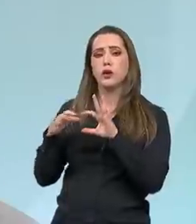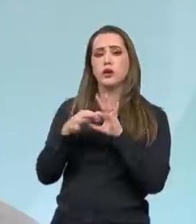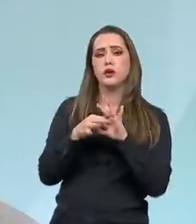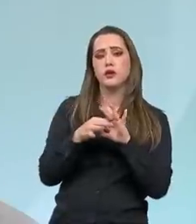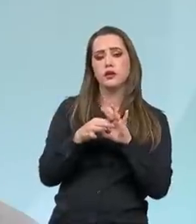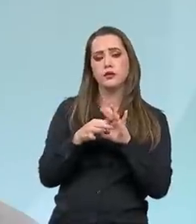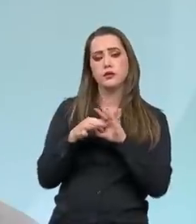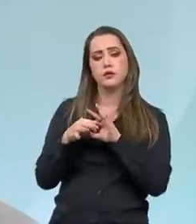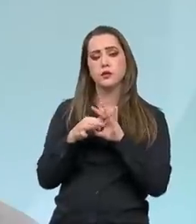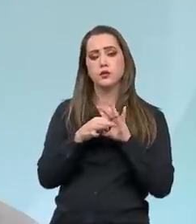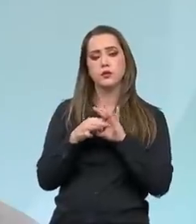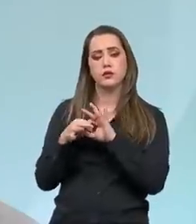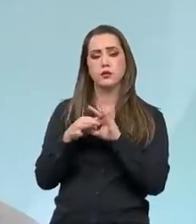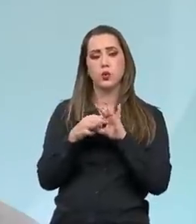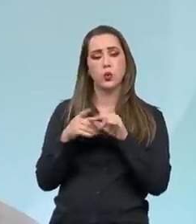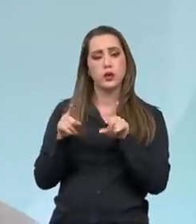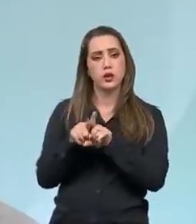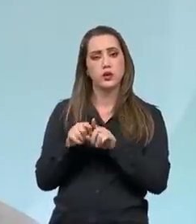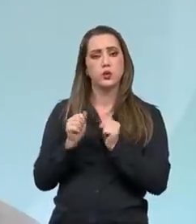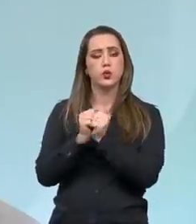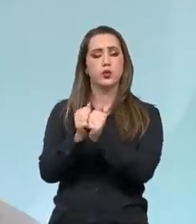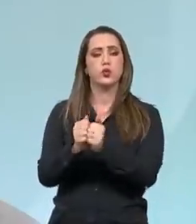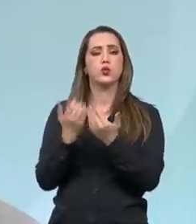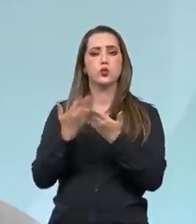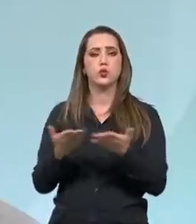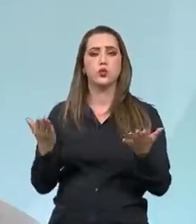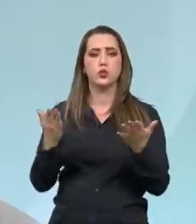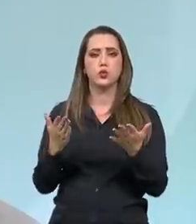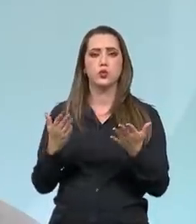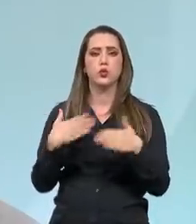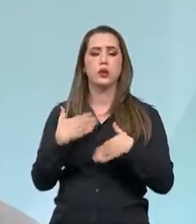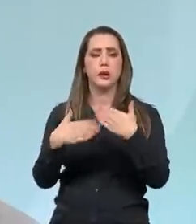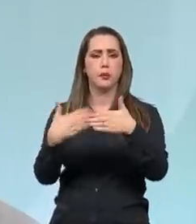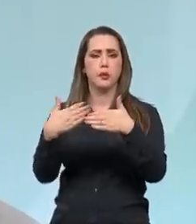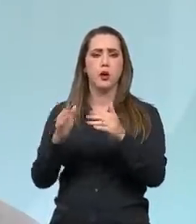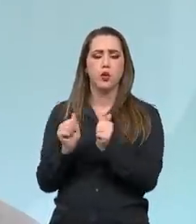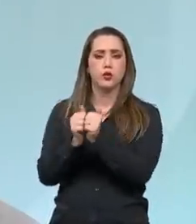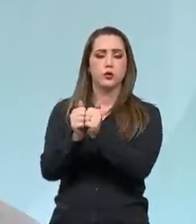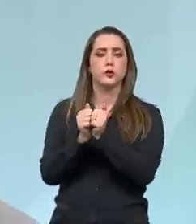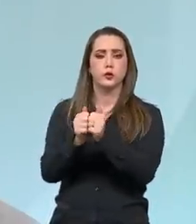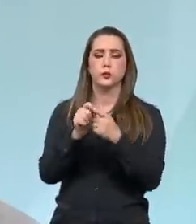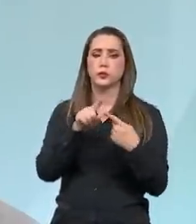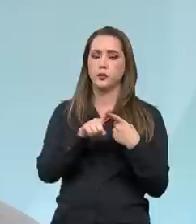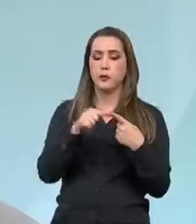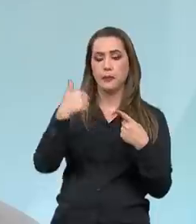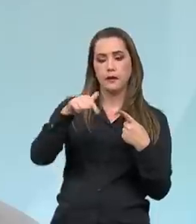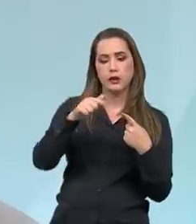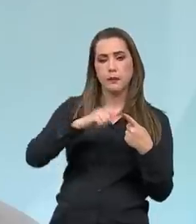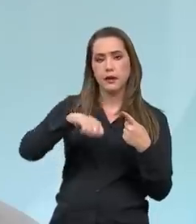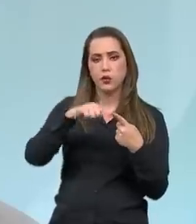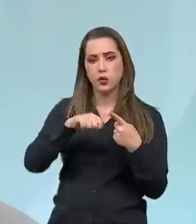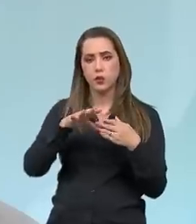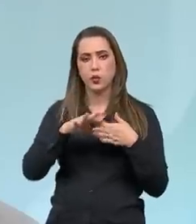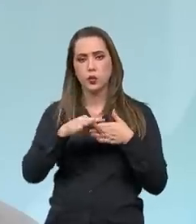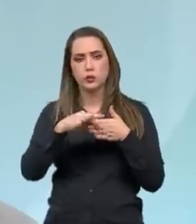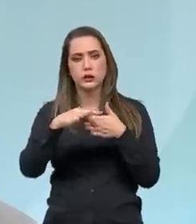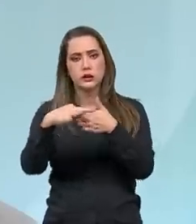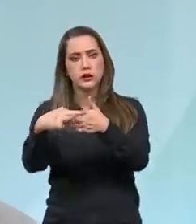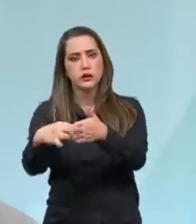dessa... Nesse período em específico, ela está caminhando muito próxima. Você é a atividade econômica puxando